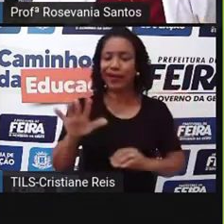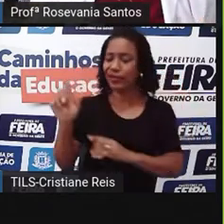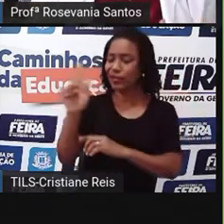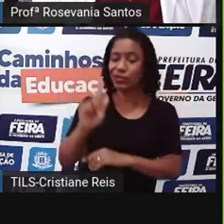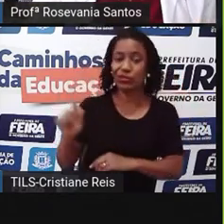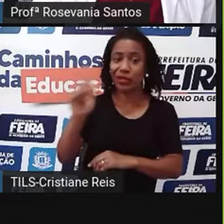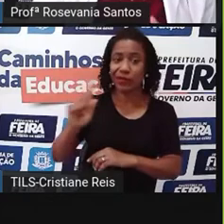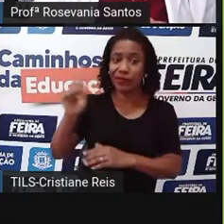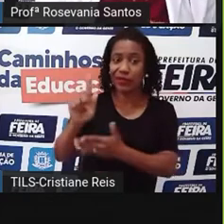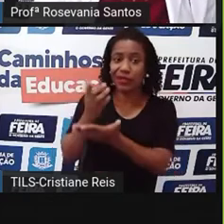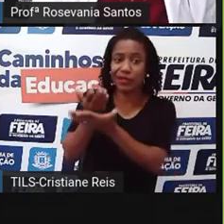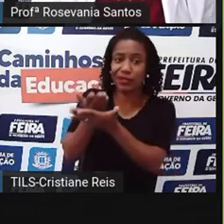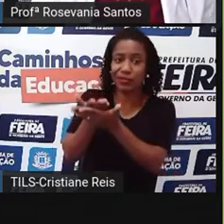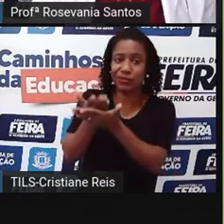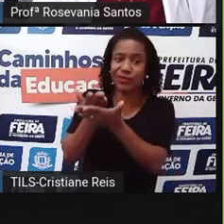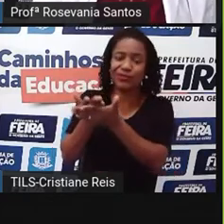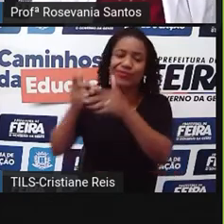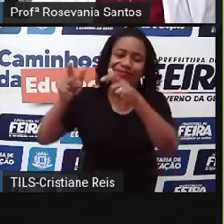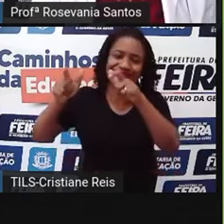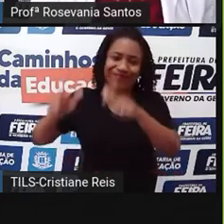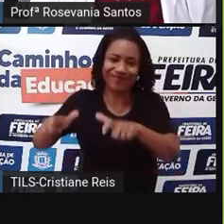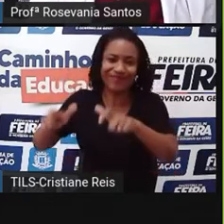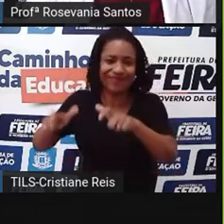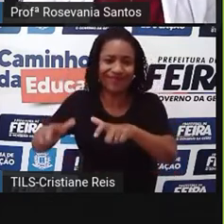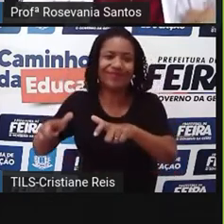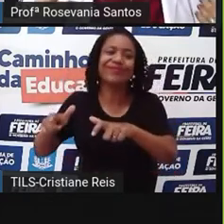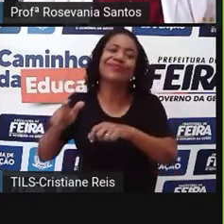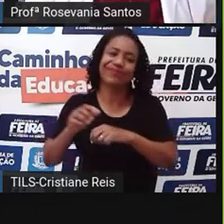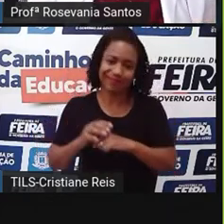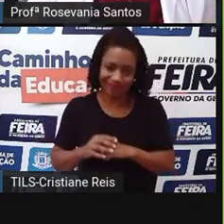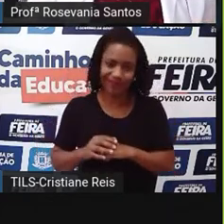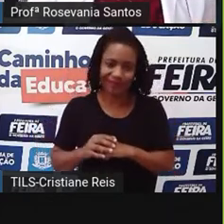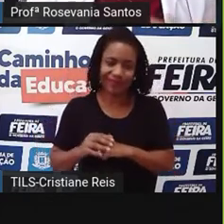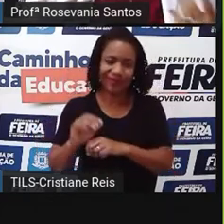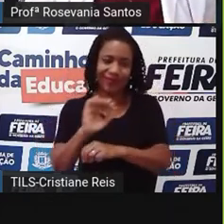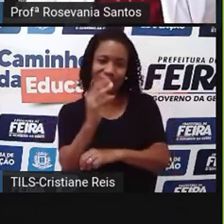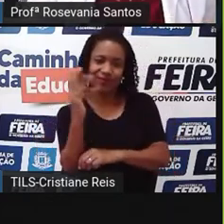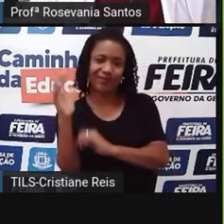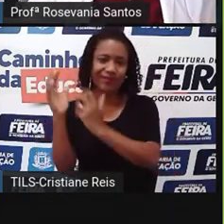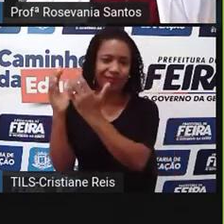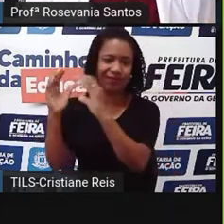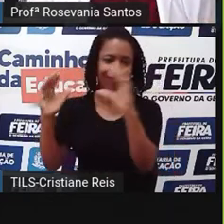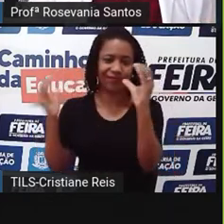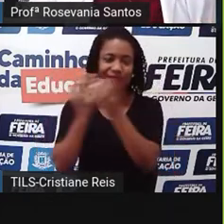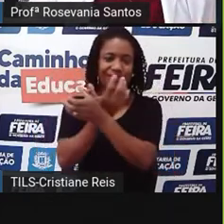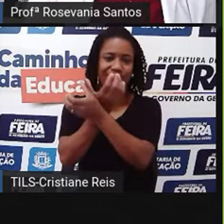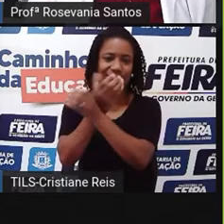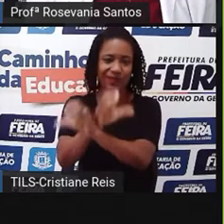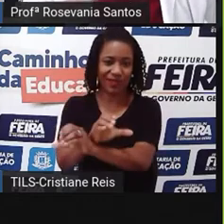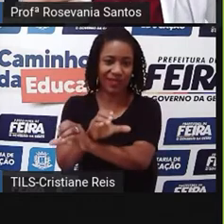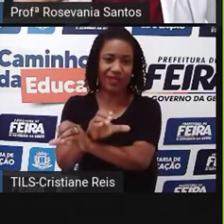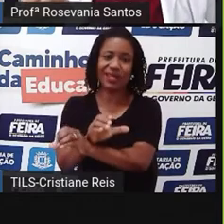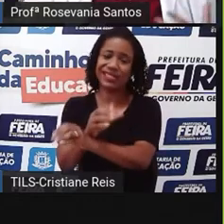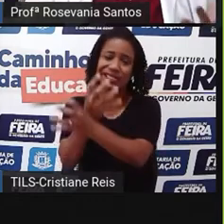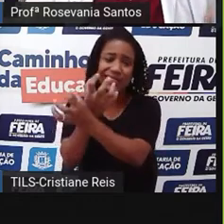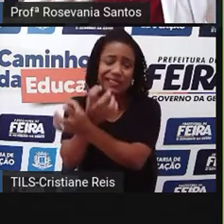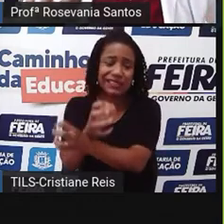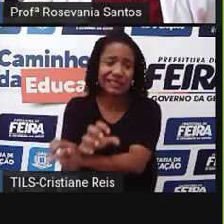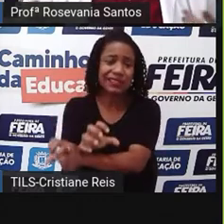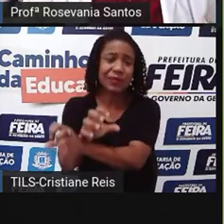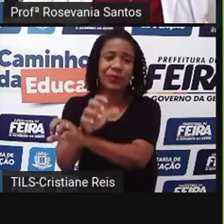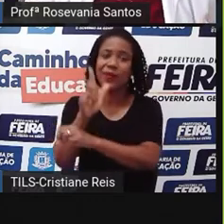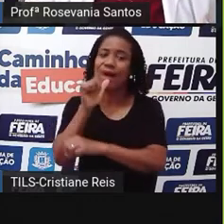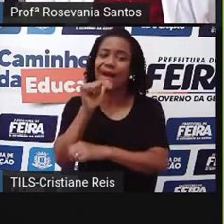Mas a gente está falando agora somente da parte da vegetação. Já é uma vegetação que já sofre pela carência de água. E também,